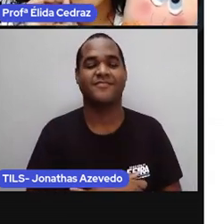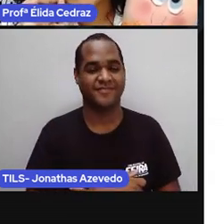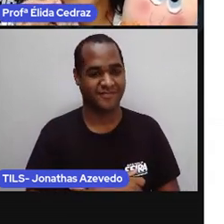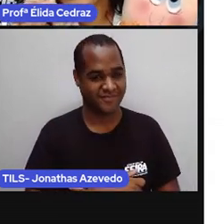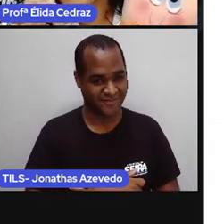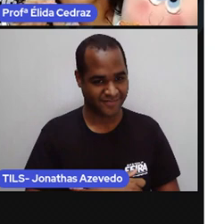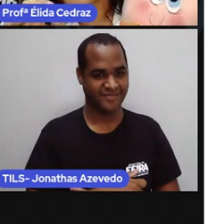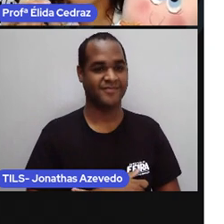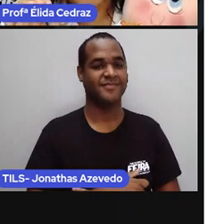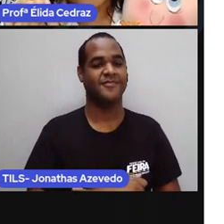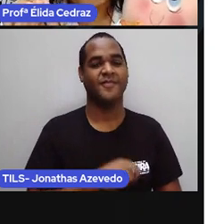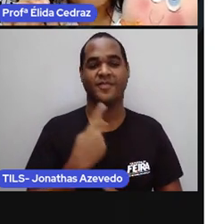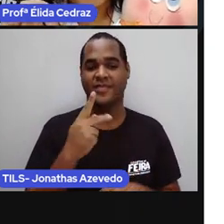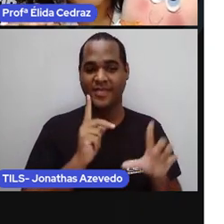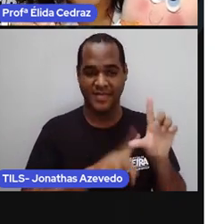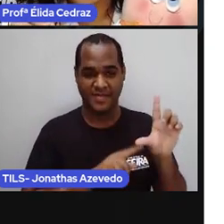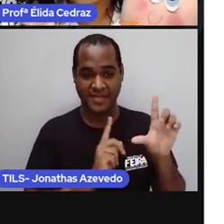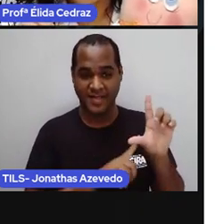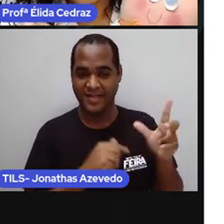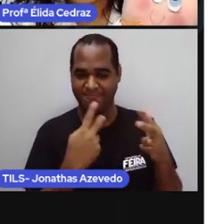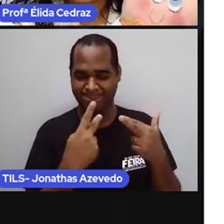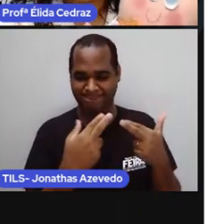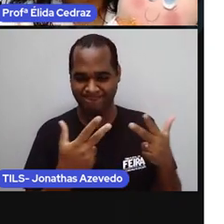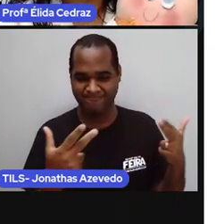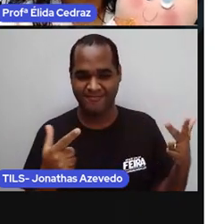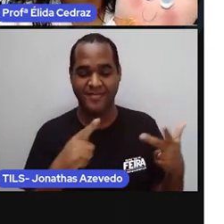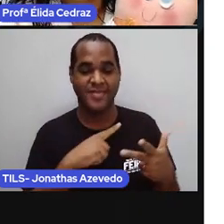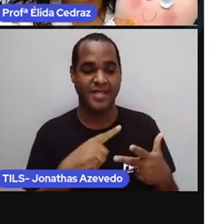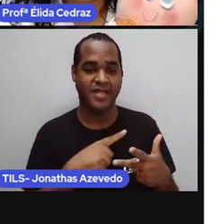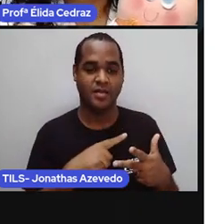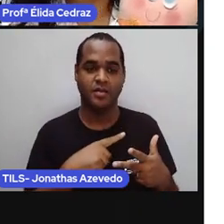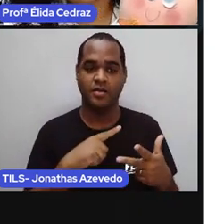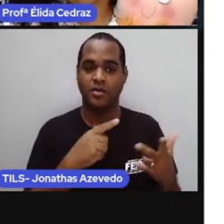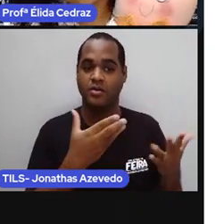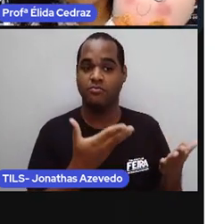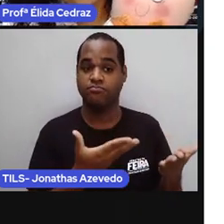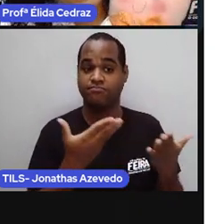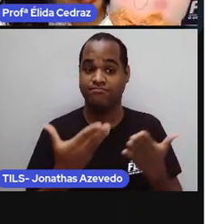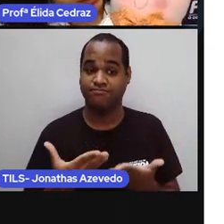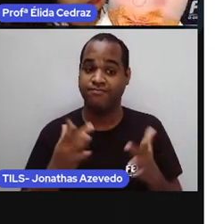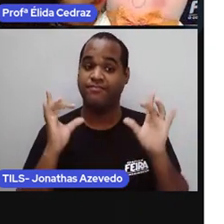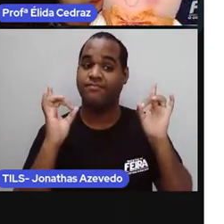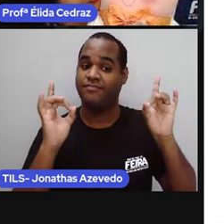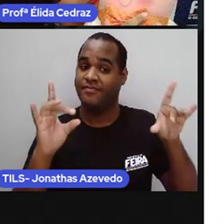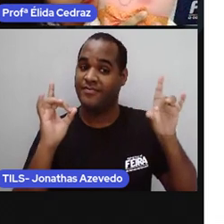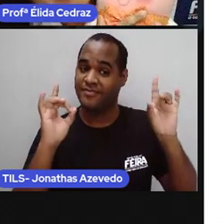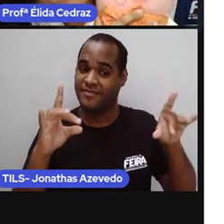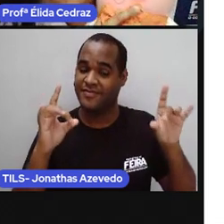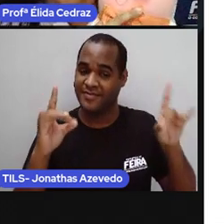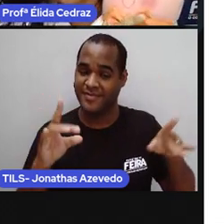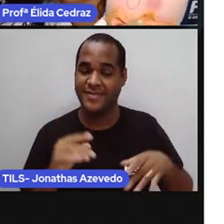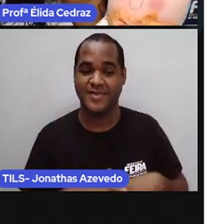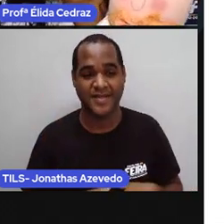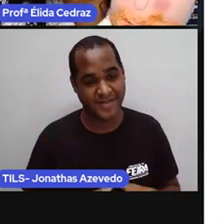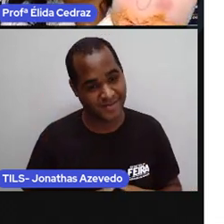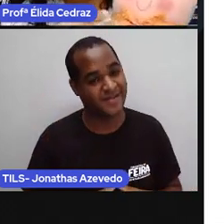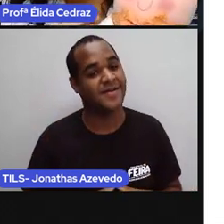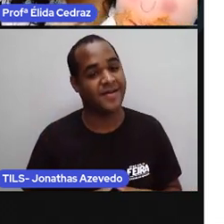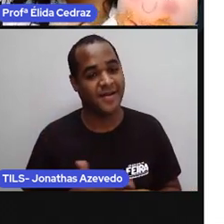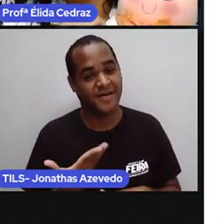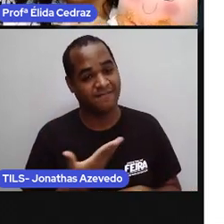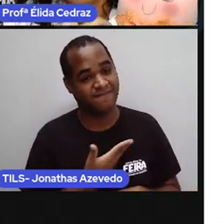Todas as letras do alfabeto foram privilegiar o meu amigo